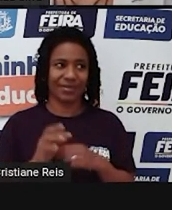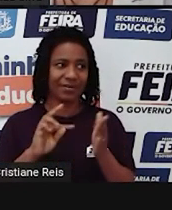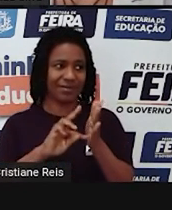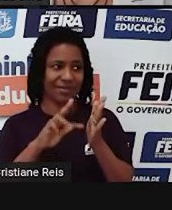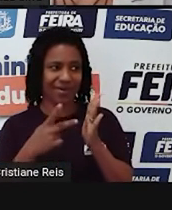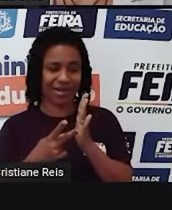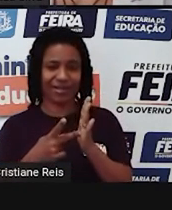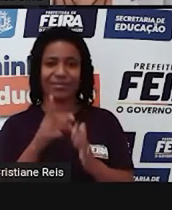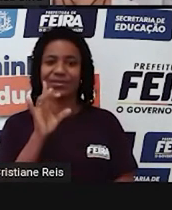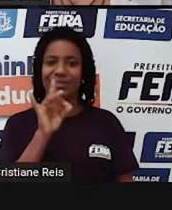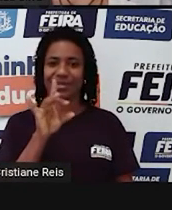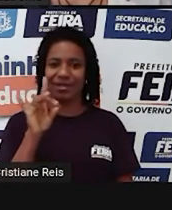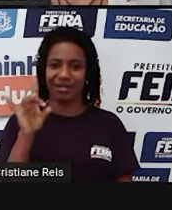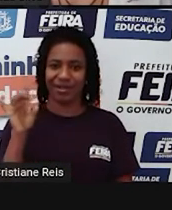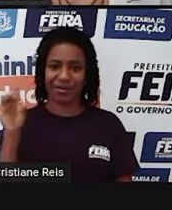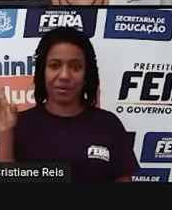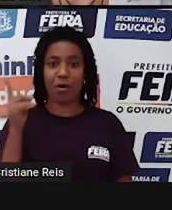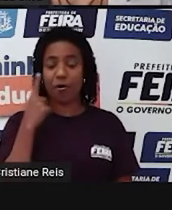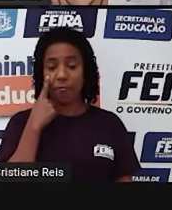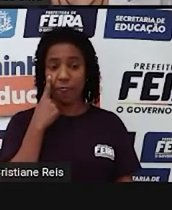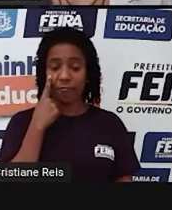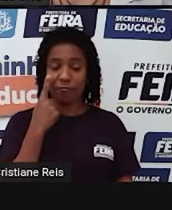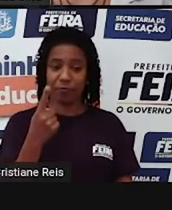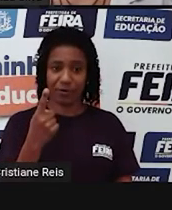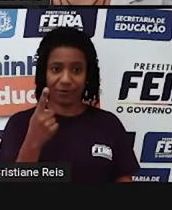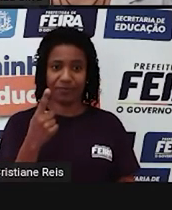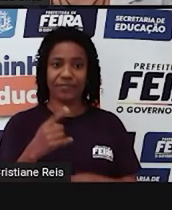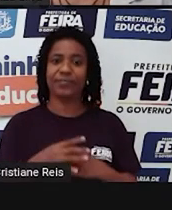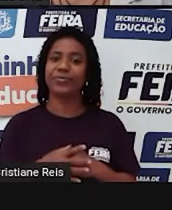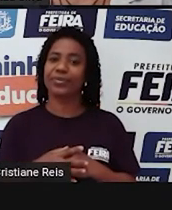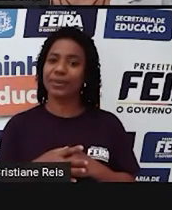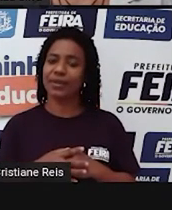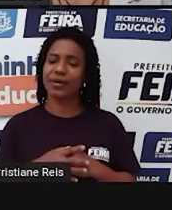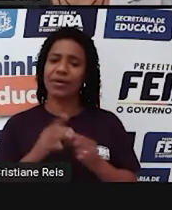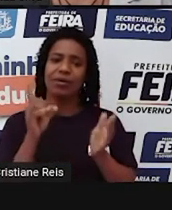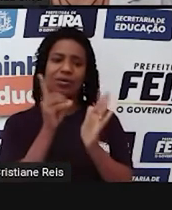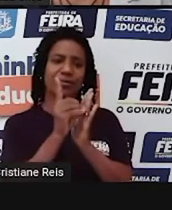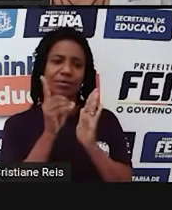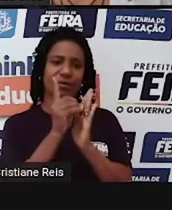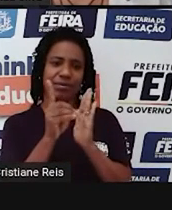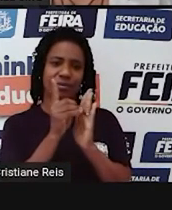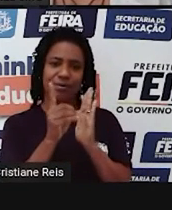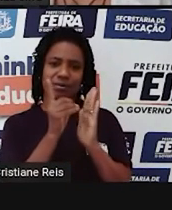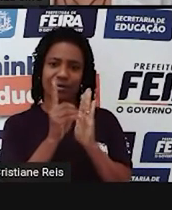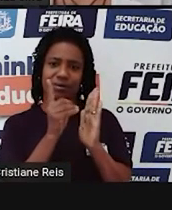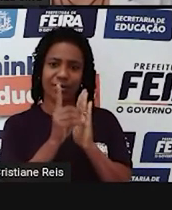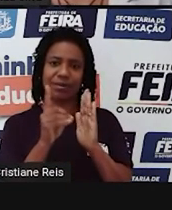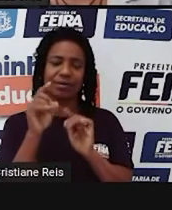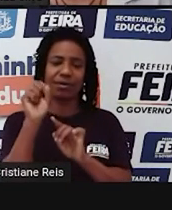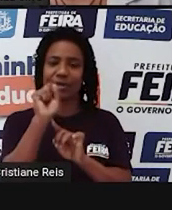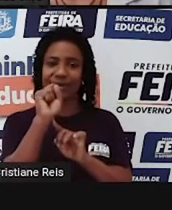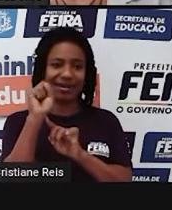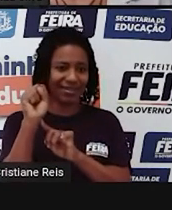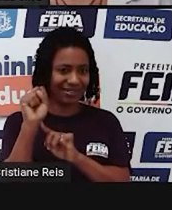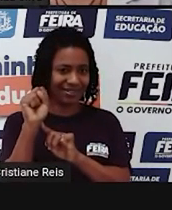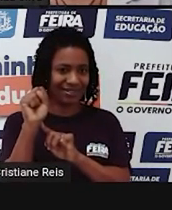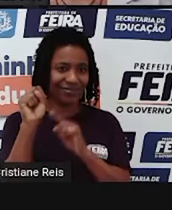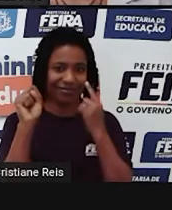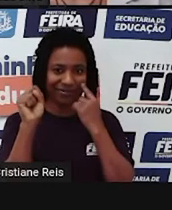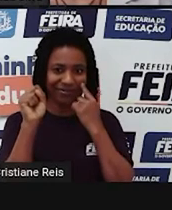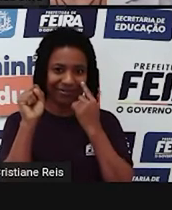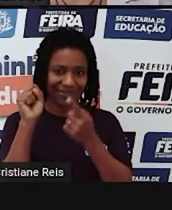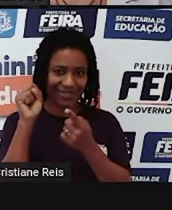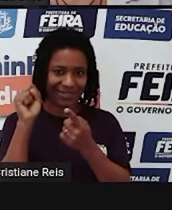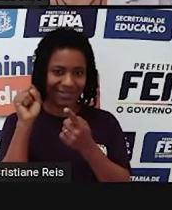dessa palavra Observem que ao abrirmos o dicionário na letra S nós vamos encontrar várias palavras Olha